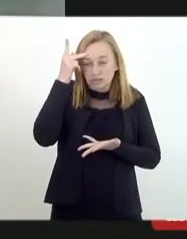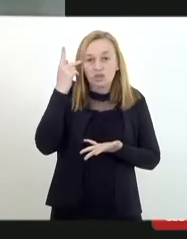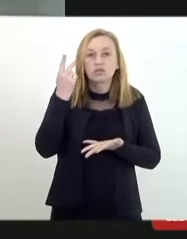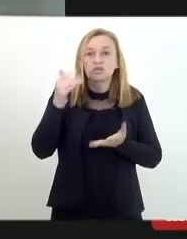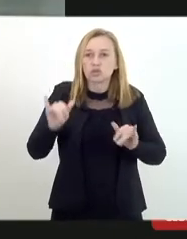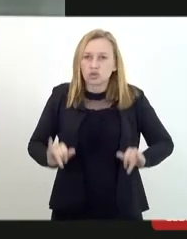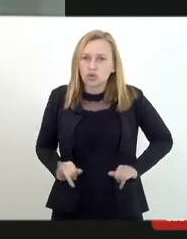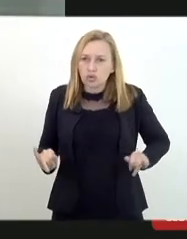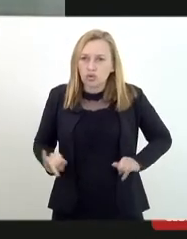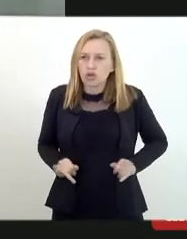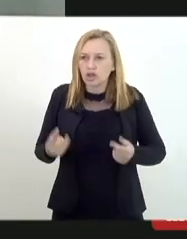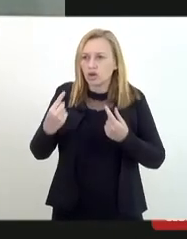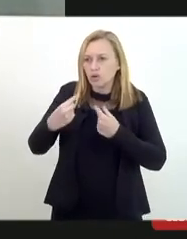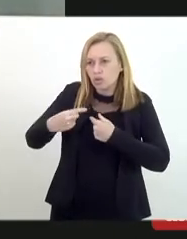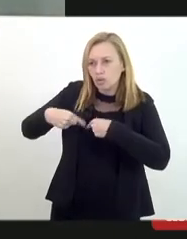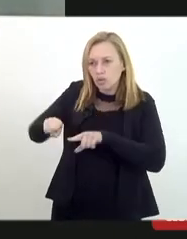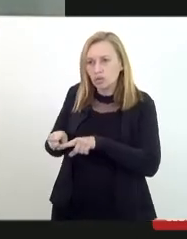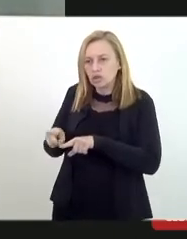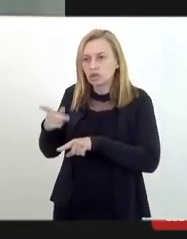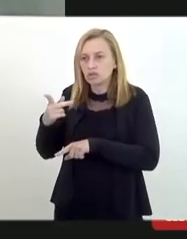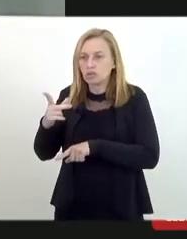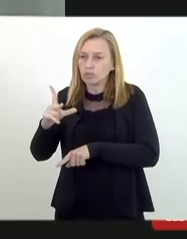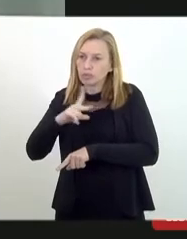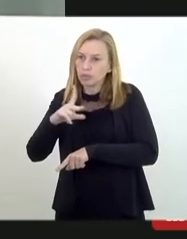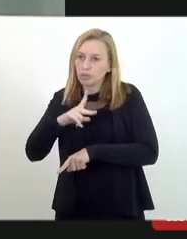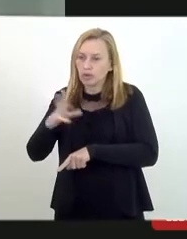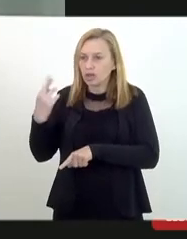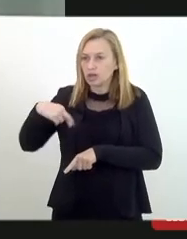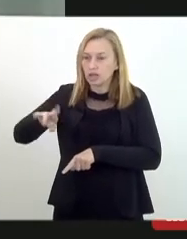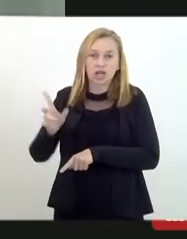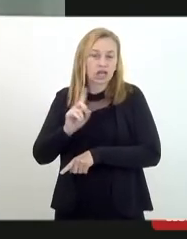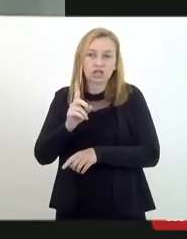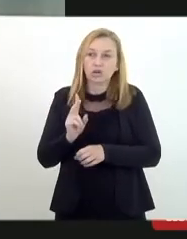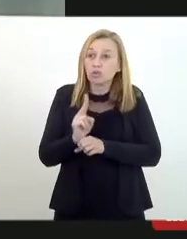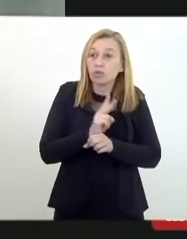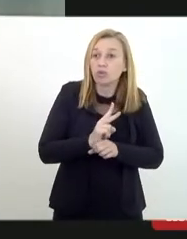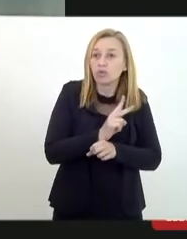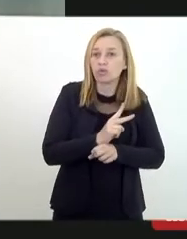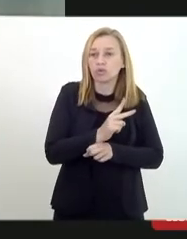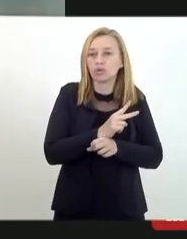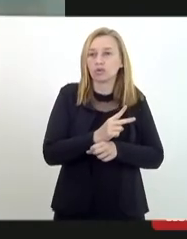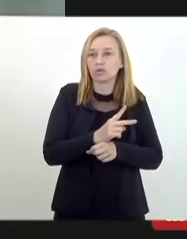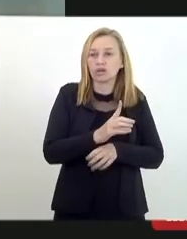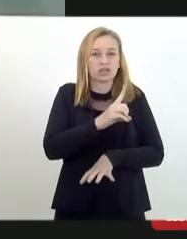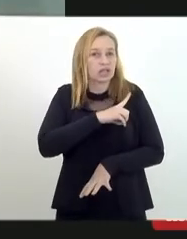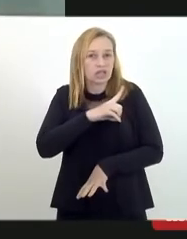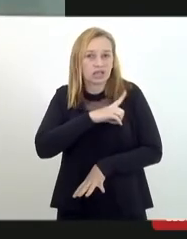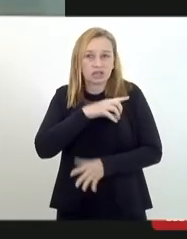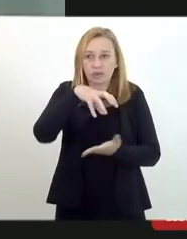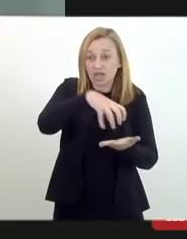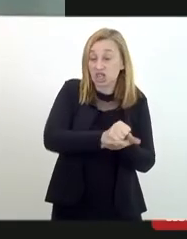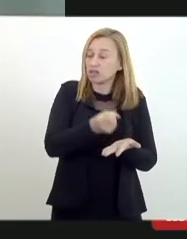quanto à sua religiosidade, elas não procuram as delegacias para registrar, elas não acreditam que a polícia